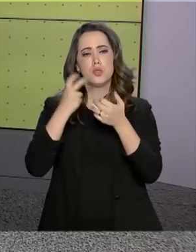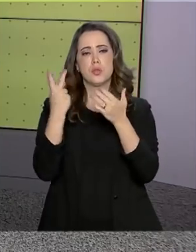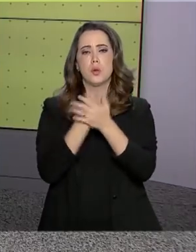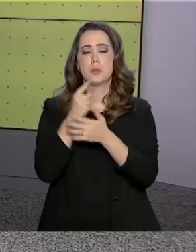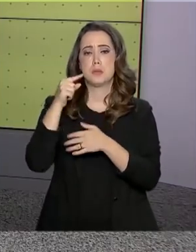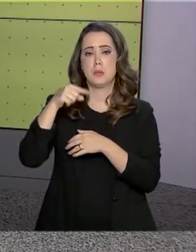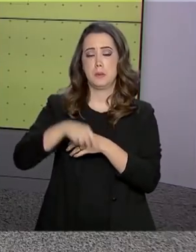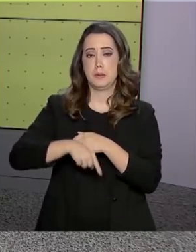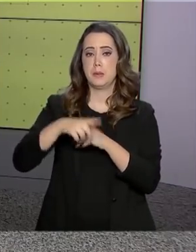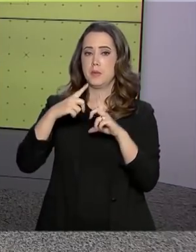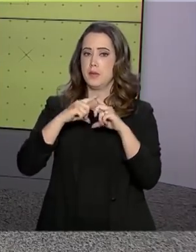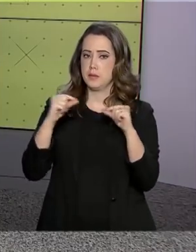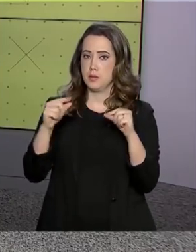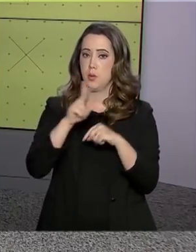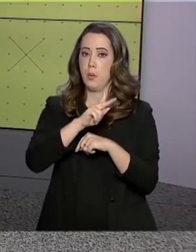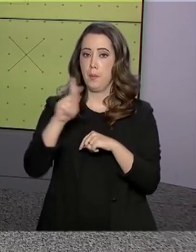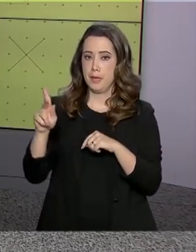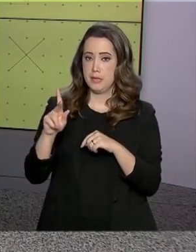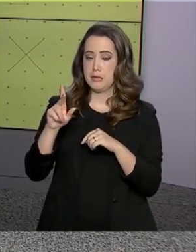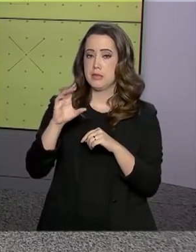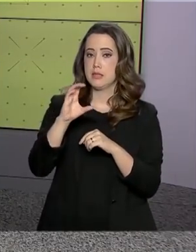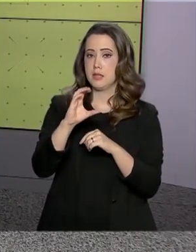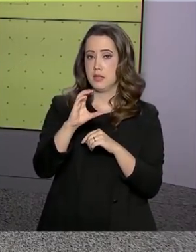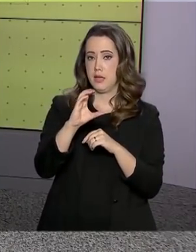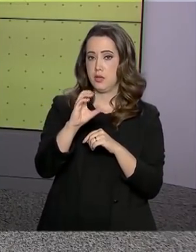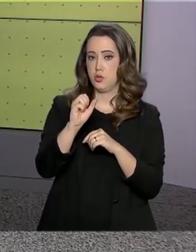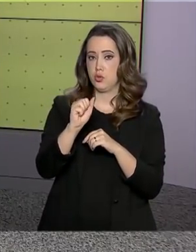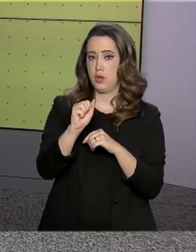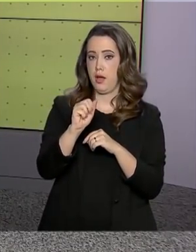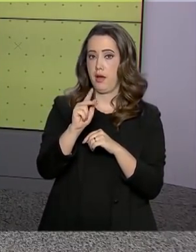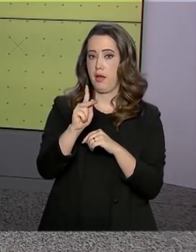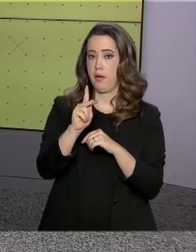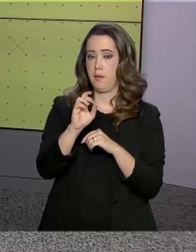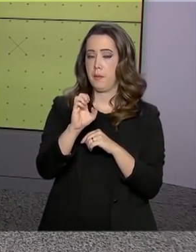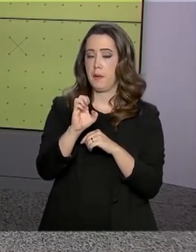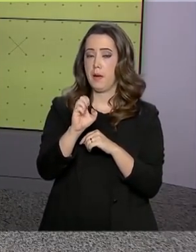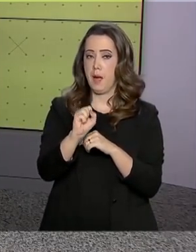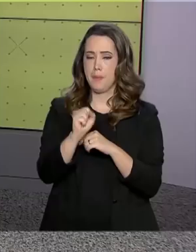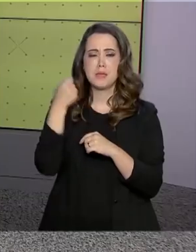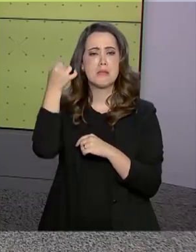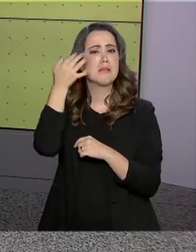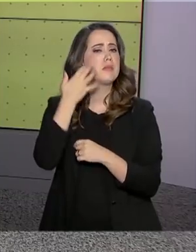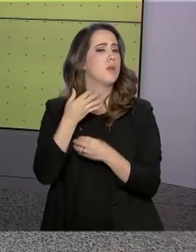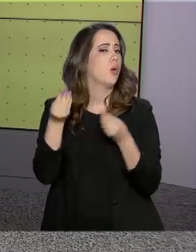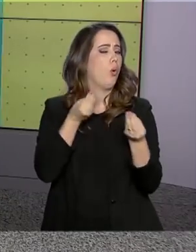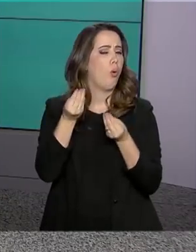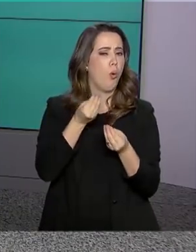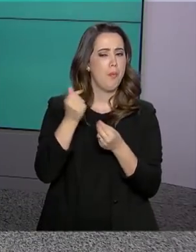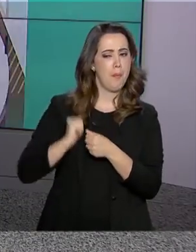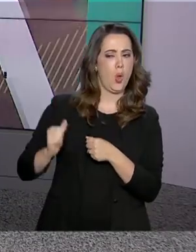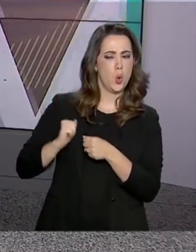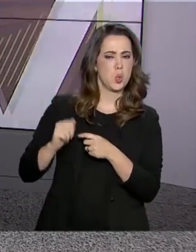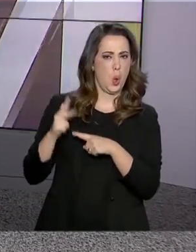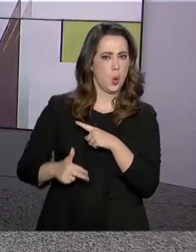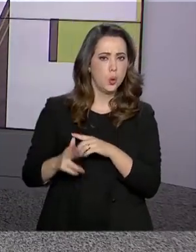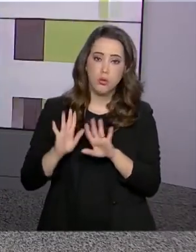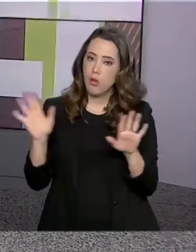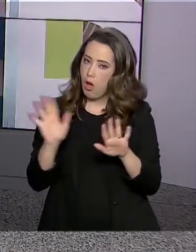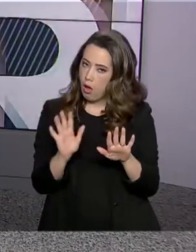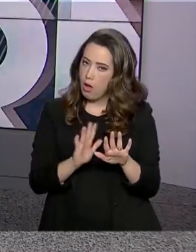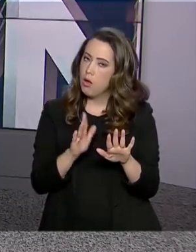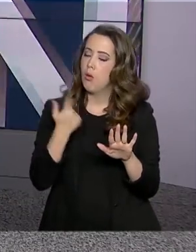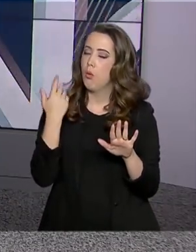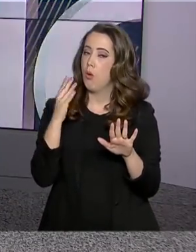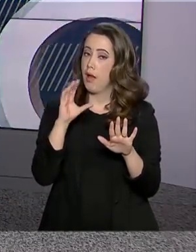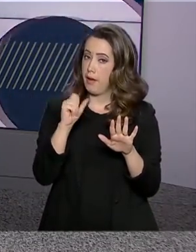o presidente da Capes esclareceu a situação das bolsas de estudo mantidas pela instituição. Segundo a Capes, estão sendo